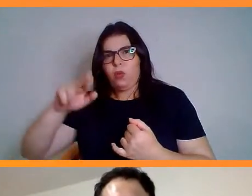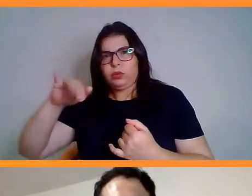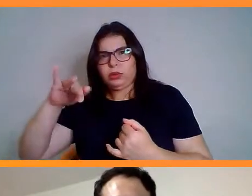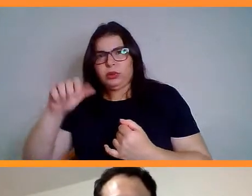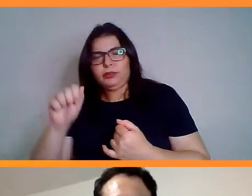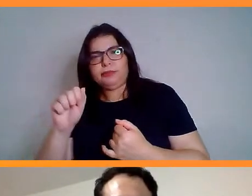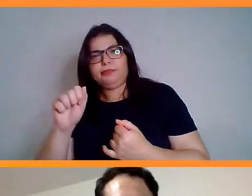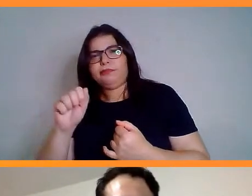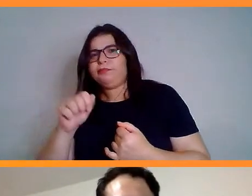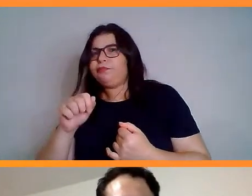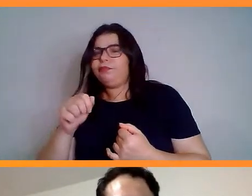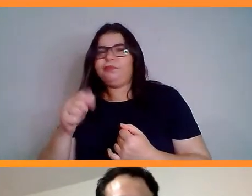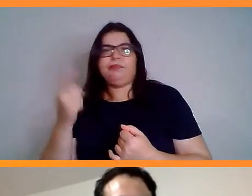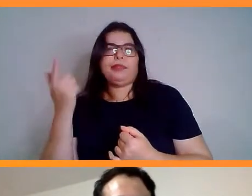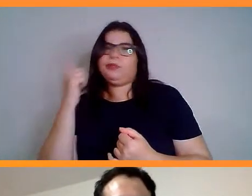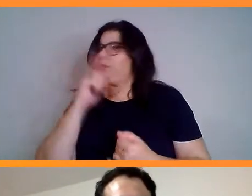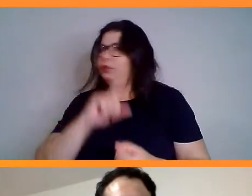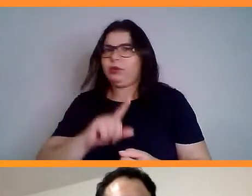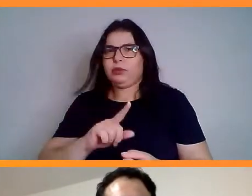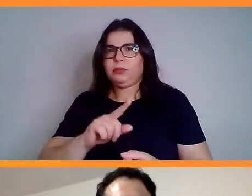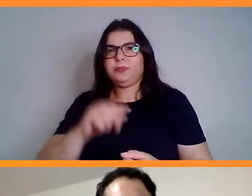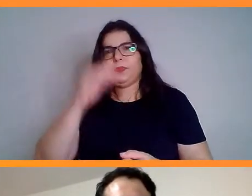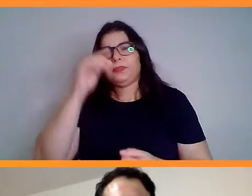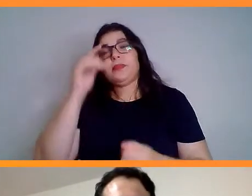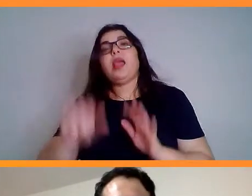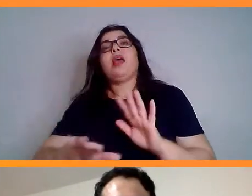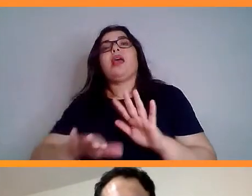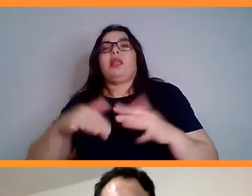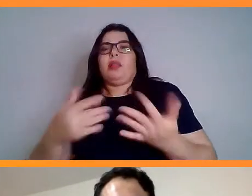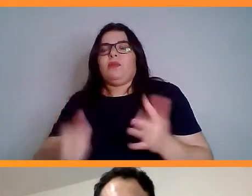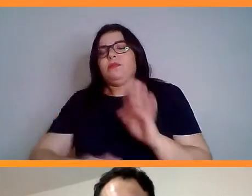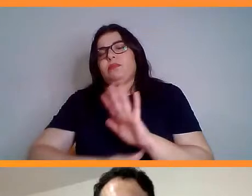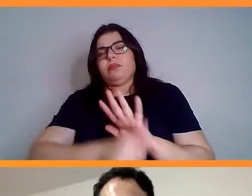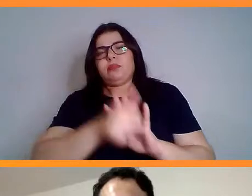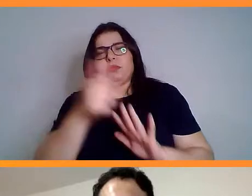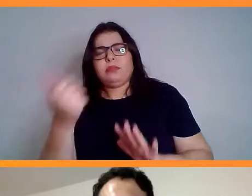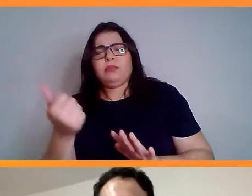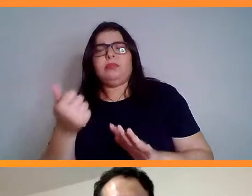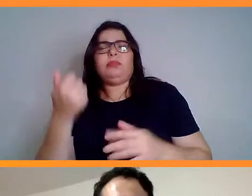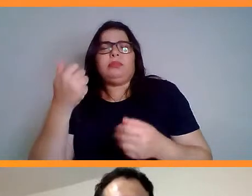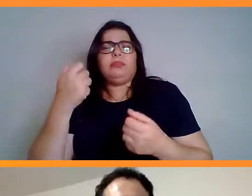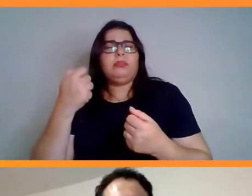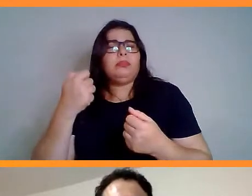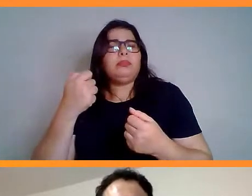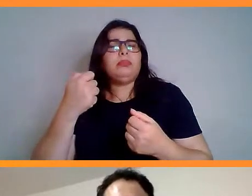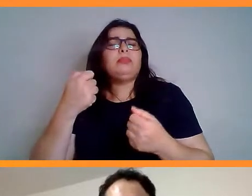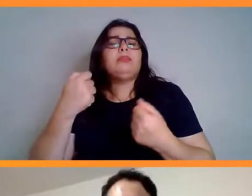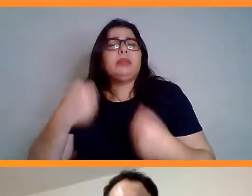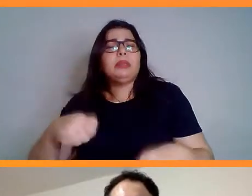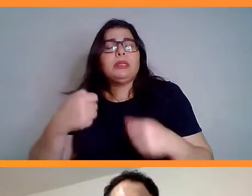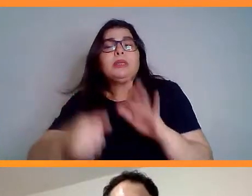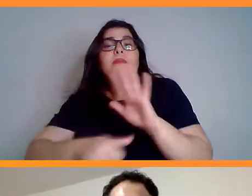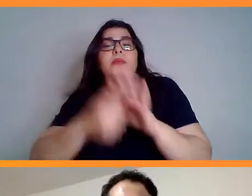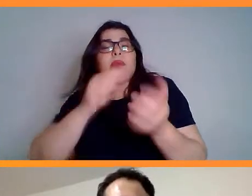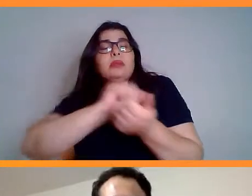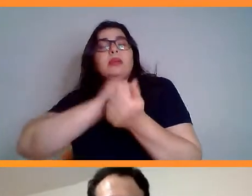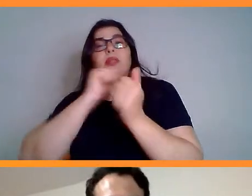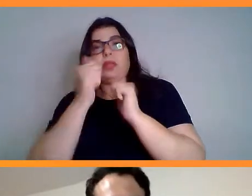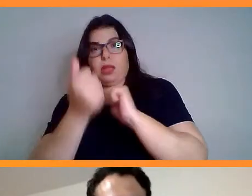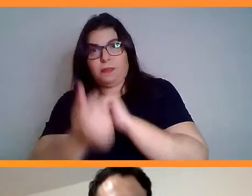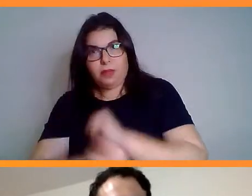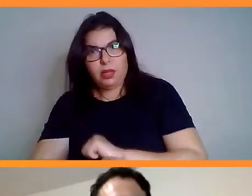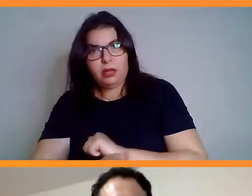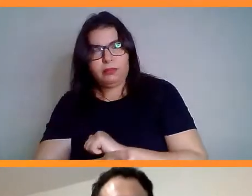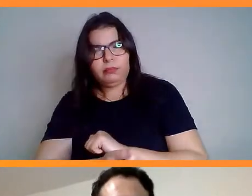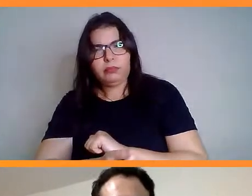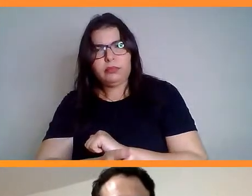acontecer, certo? Então, primeiro você tem que ver se você se adapta a esse tipo de treinamento. Se você conseguir, aí